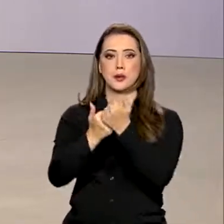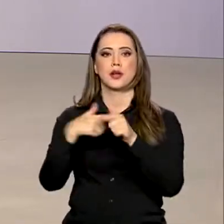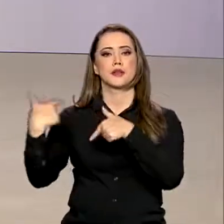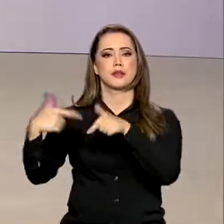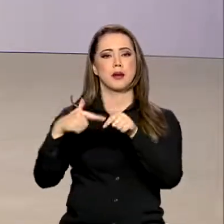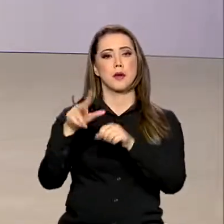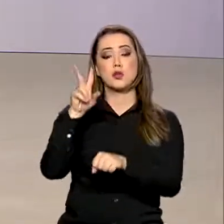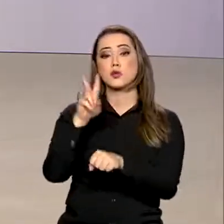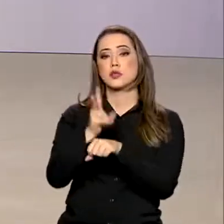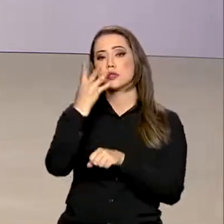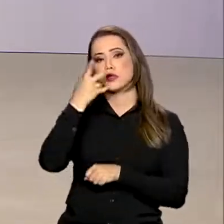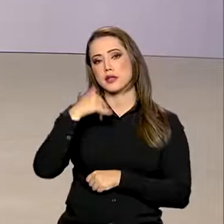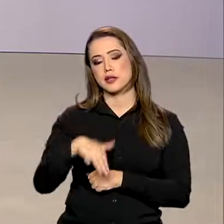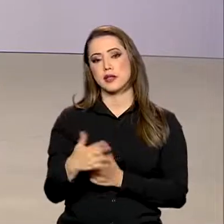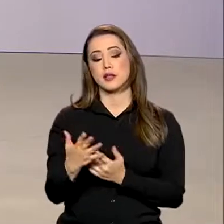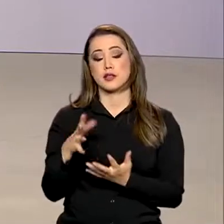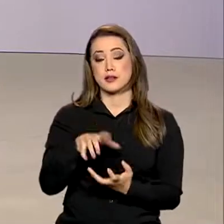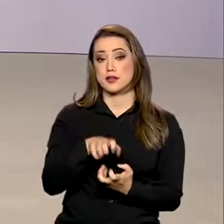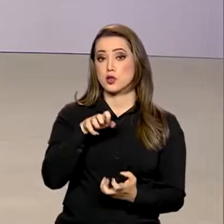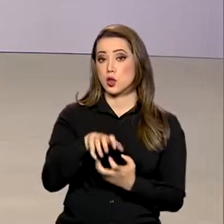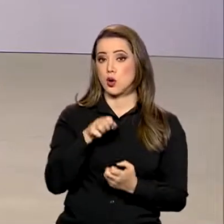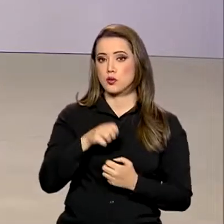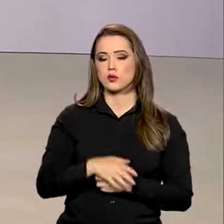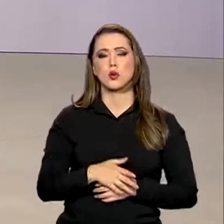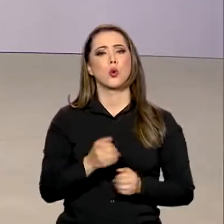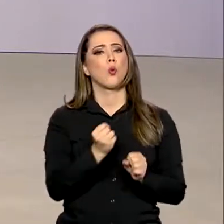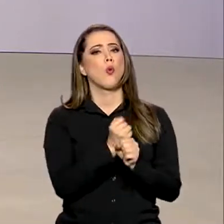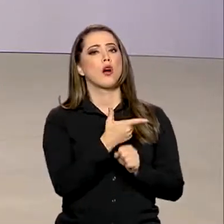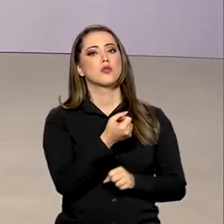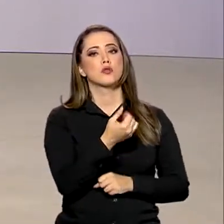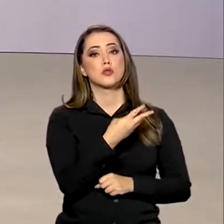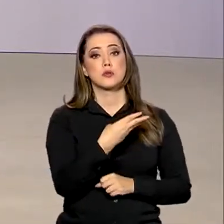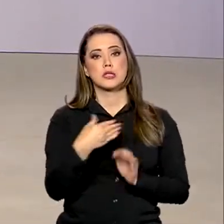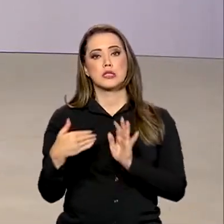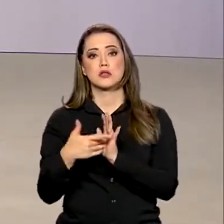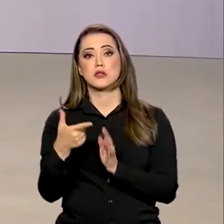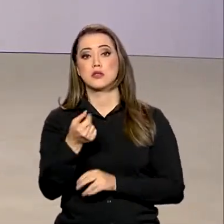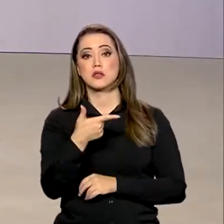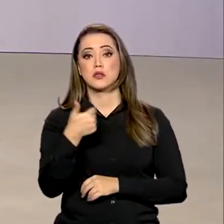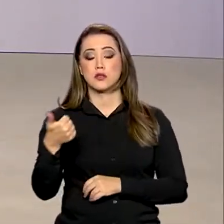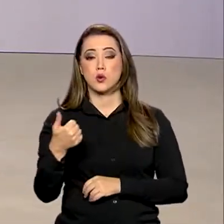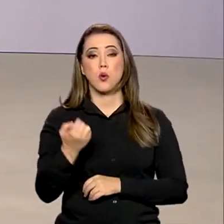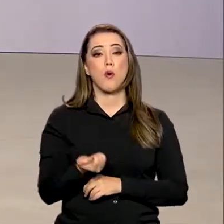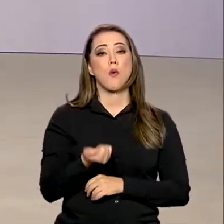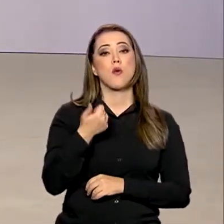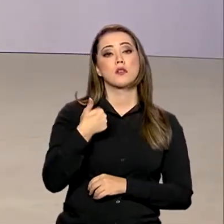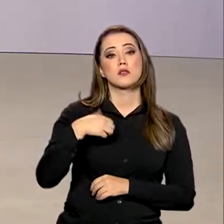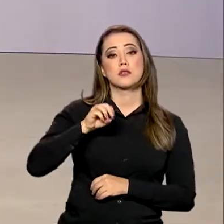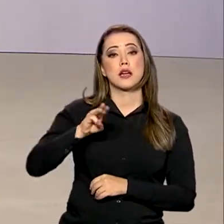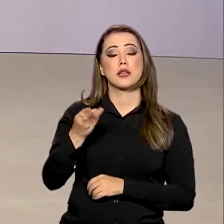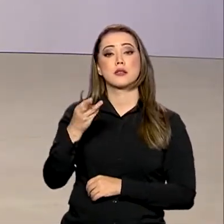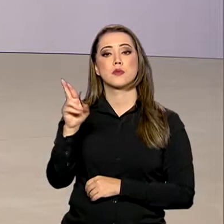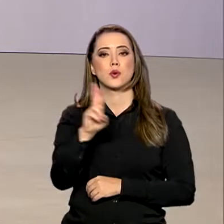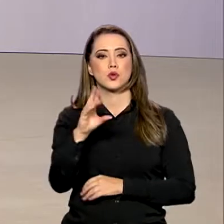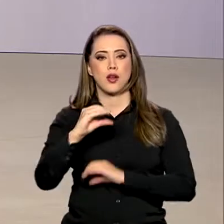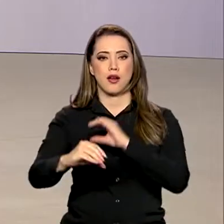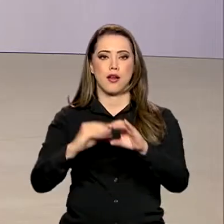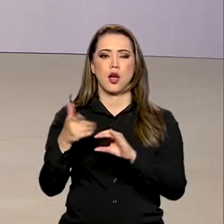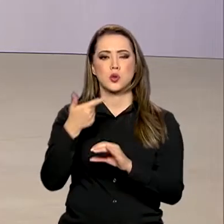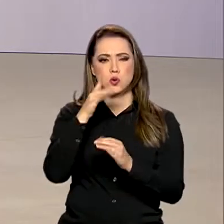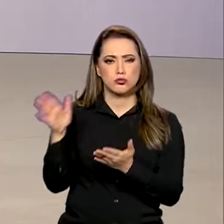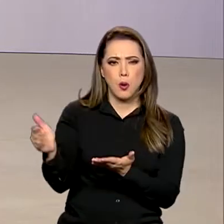ações de proteção a crianças e idosos? Entre 2013 e 2021, quase 10 milhões de reais foram